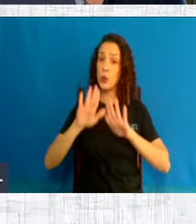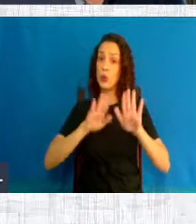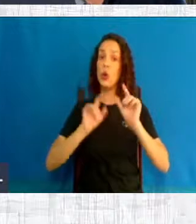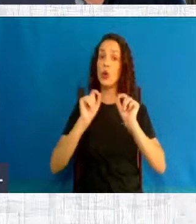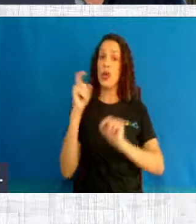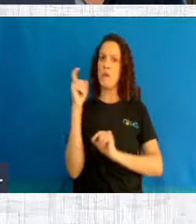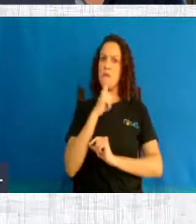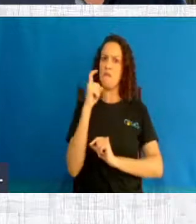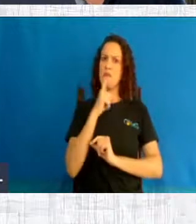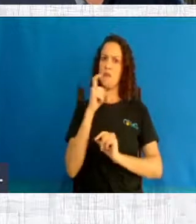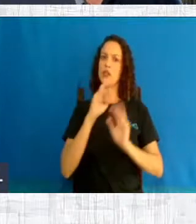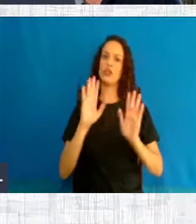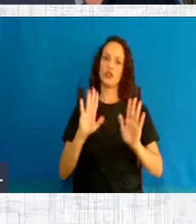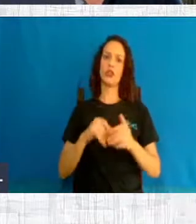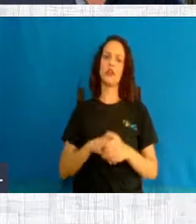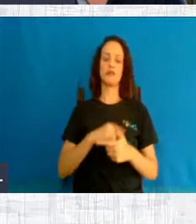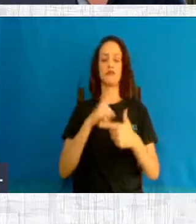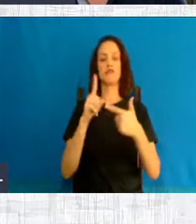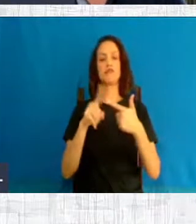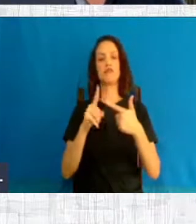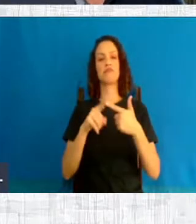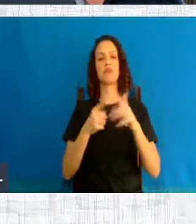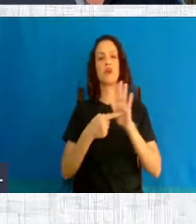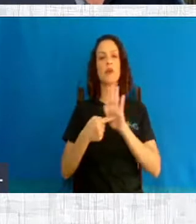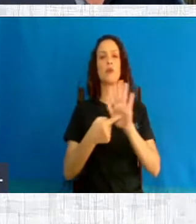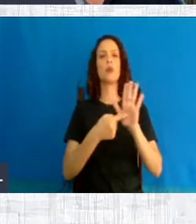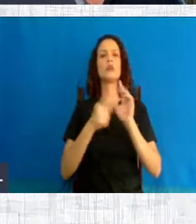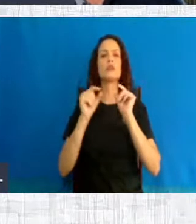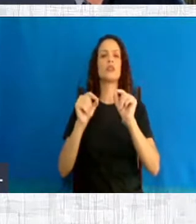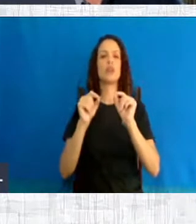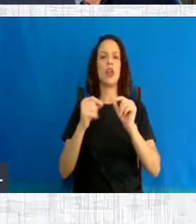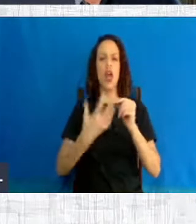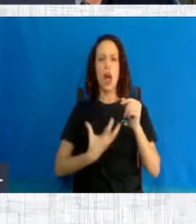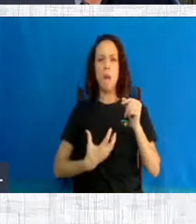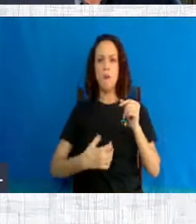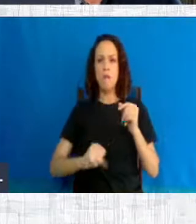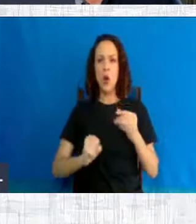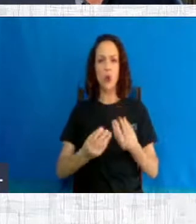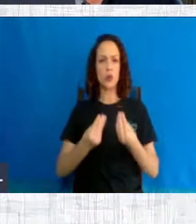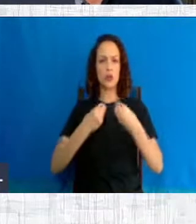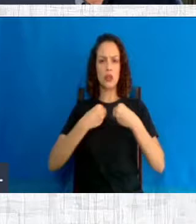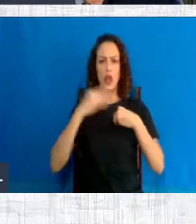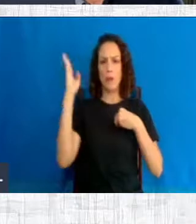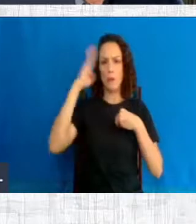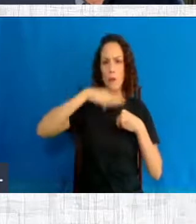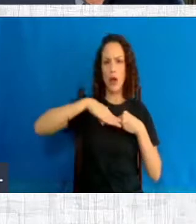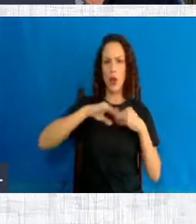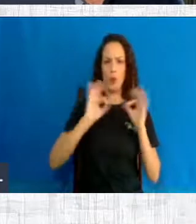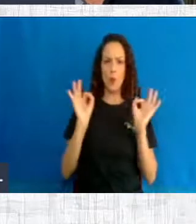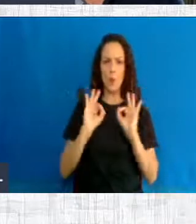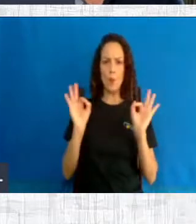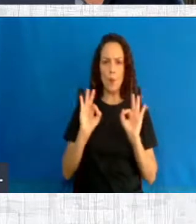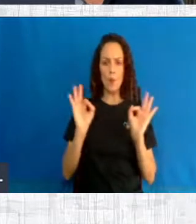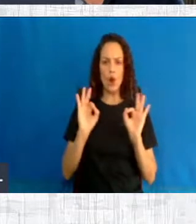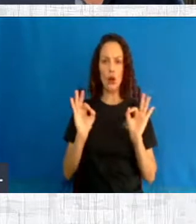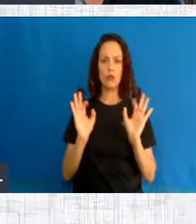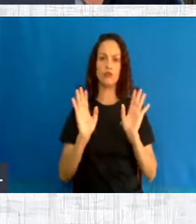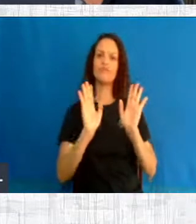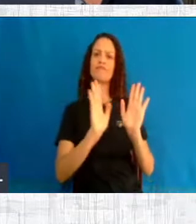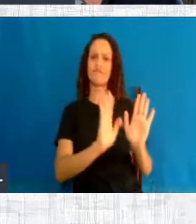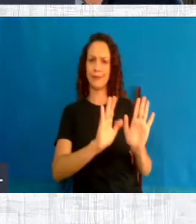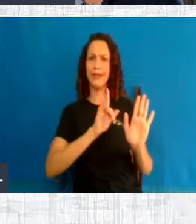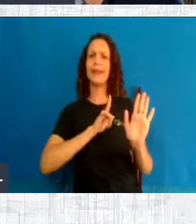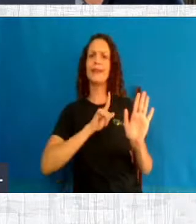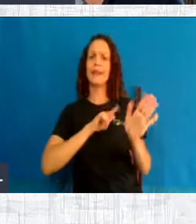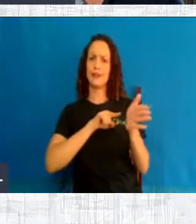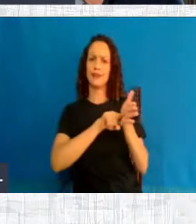diz que o aborto não faz mal, há várias pesquisas que demonstram, há pesquisas também patrocinadas por quem é pró-legalização,